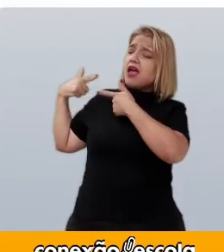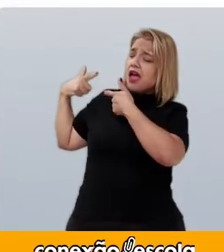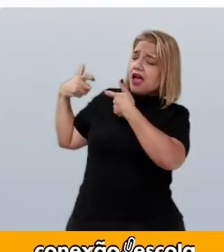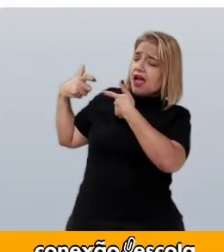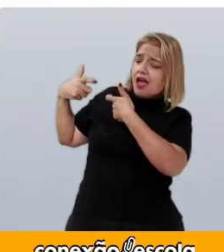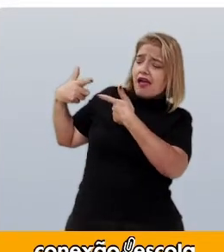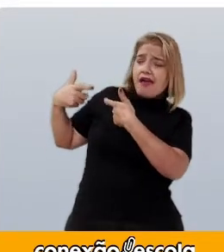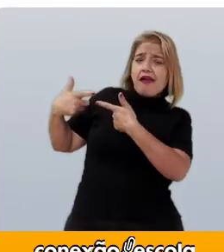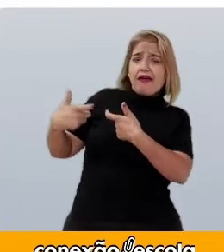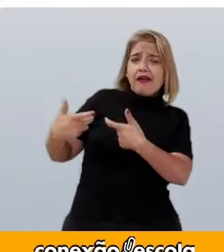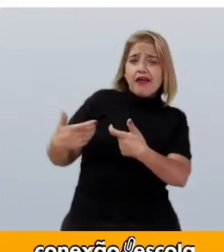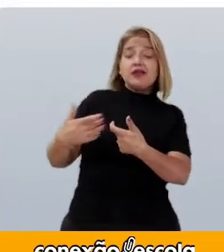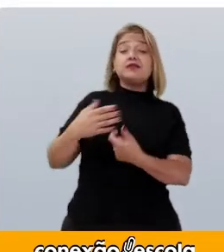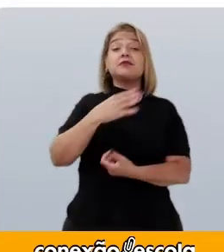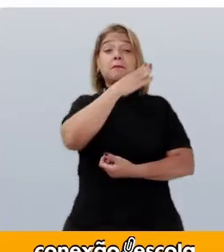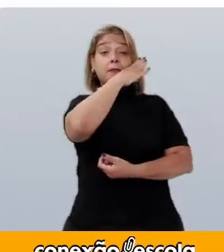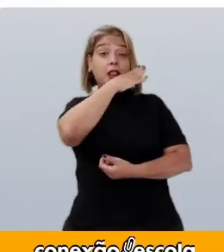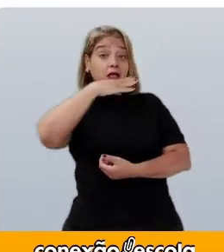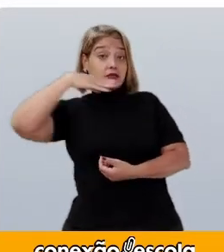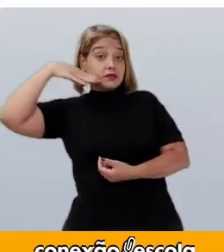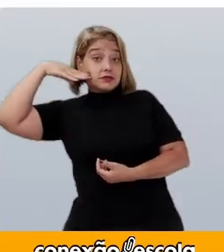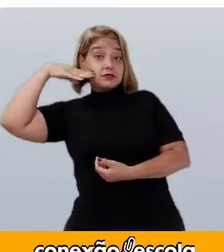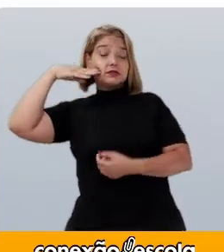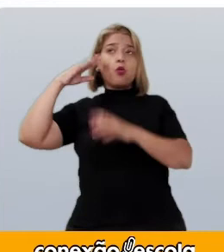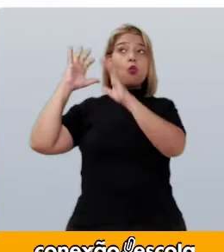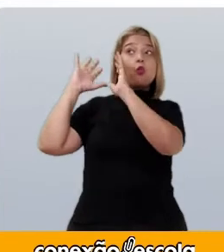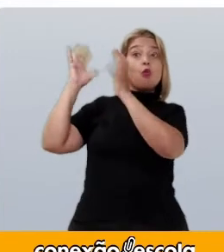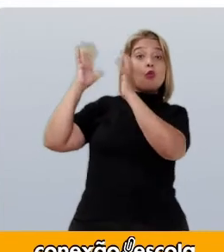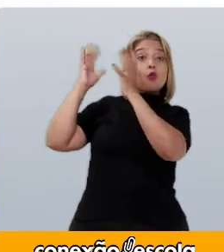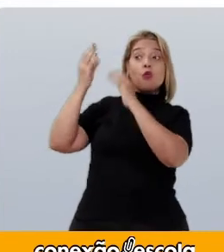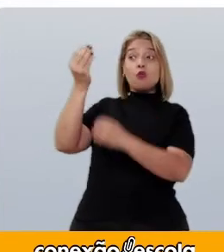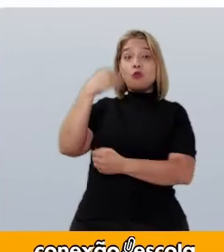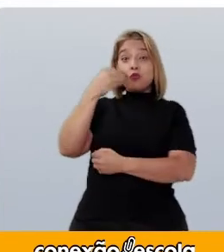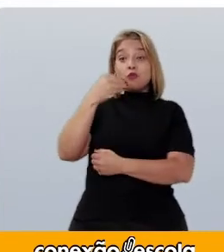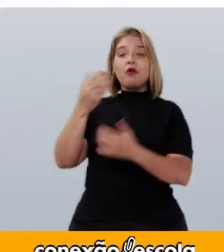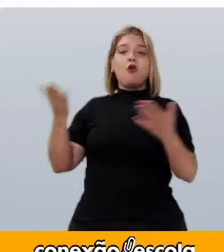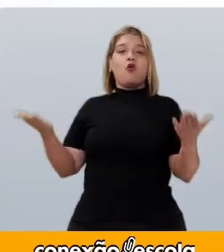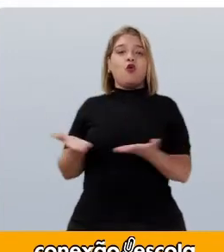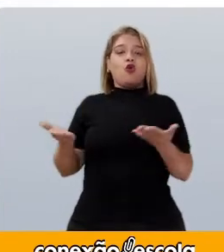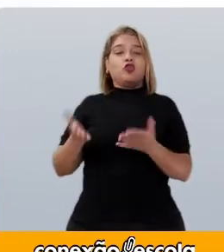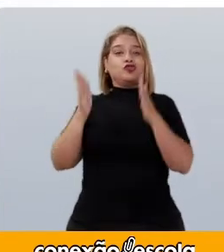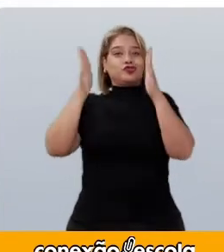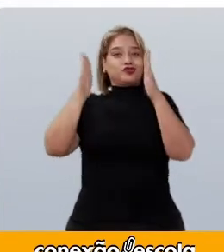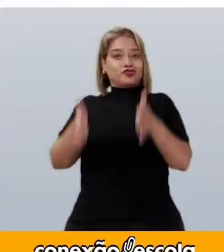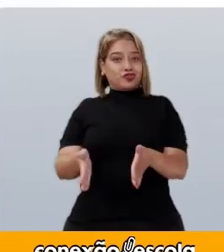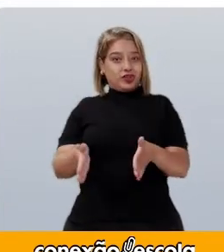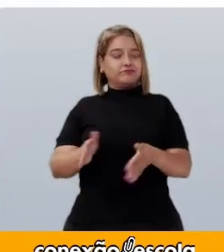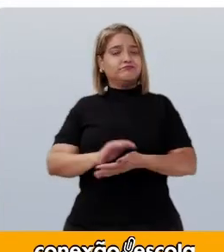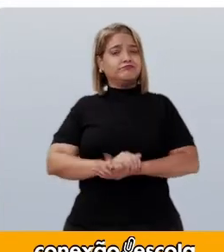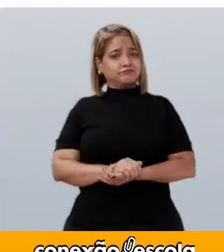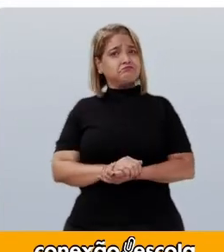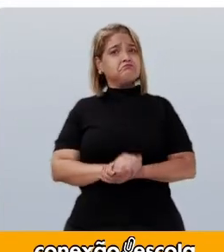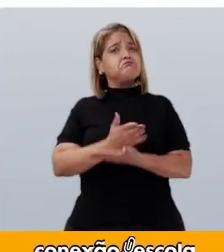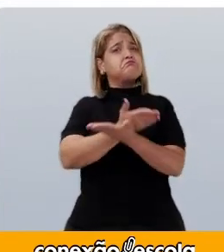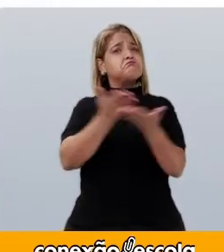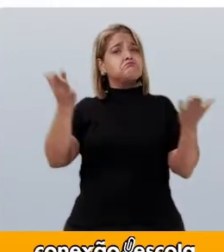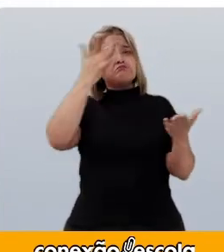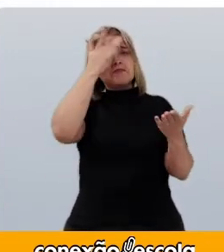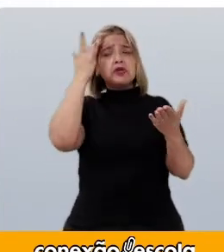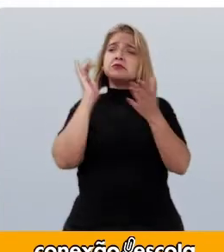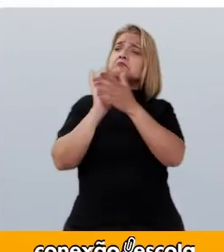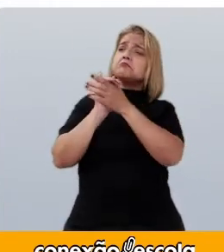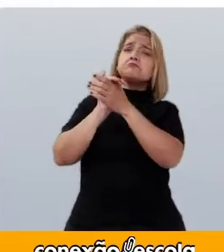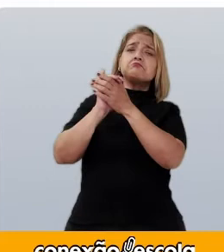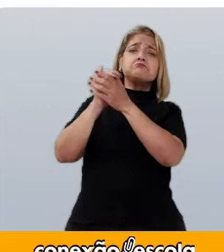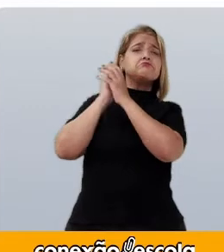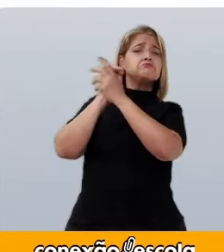Melancia, coco mole, é chegado nessa terra. Todos bateram palma e